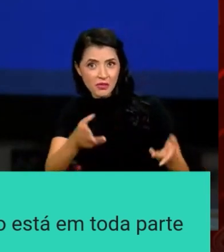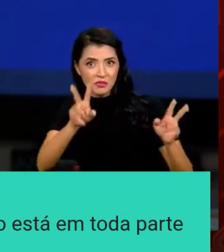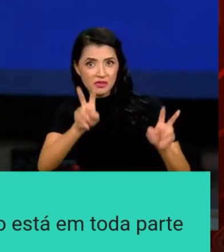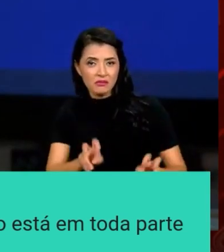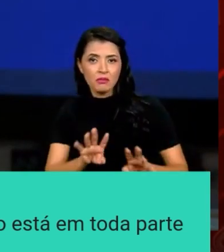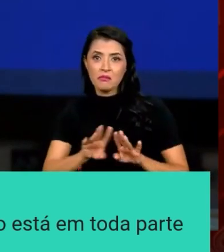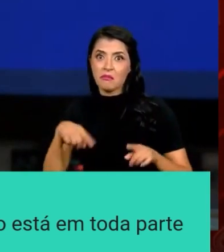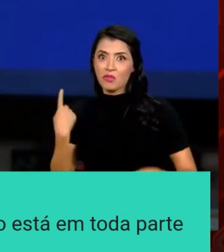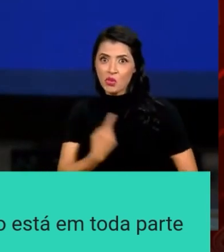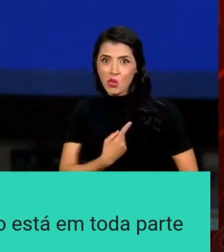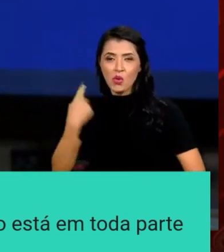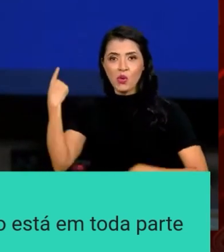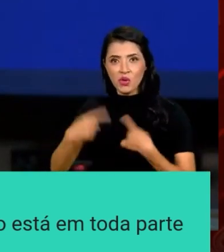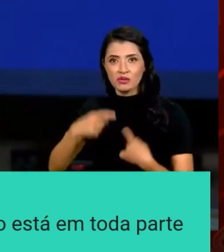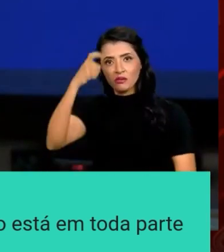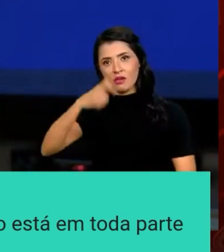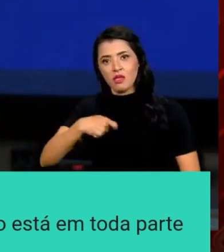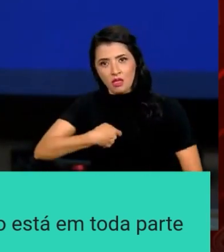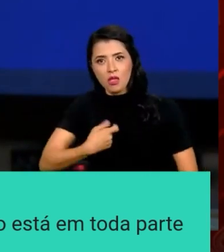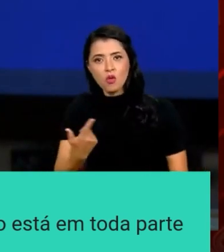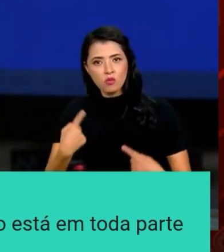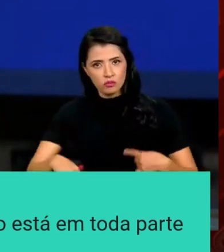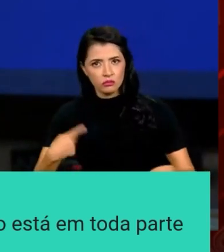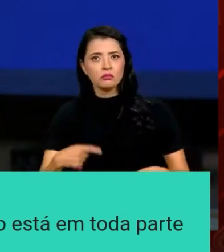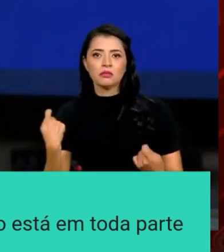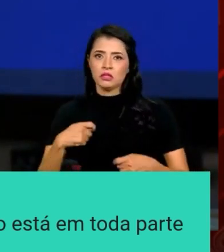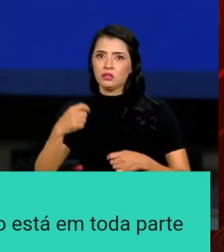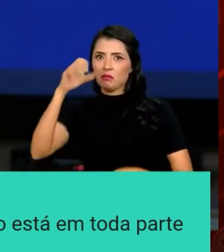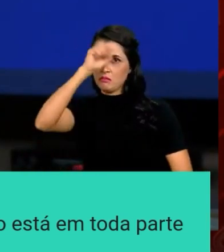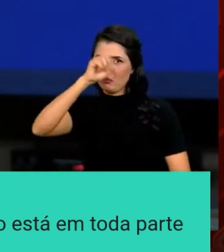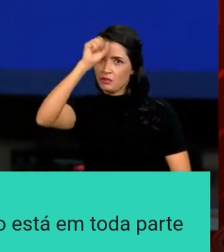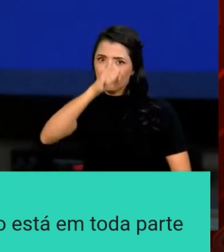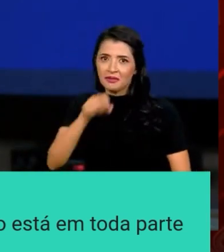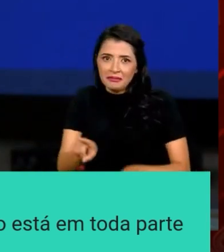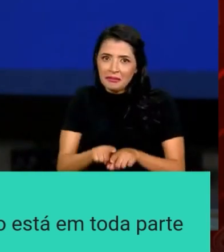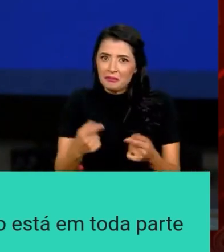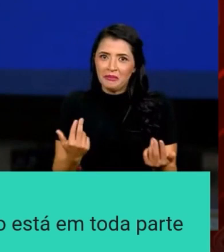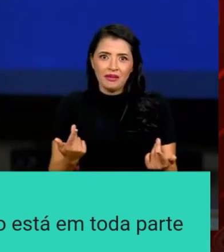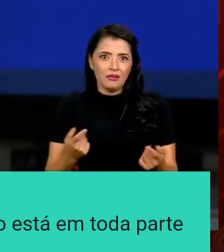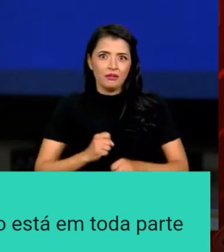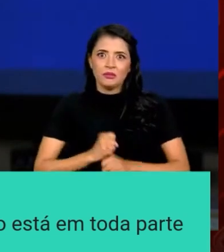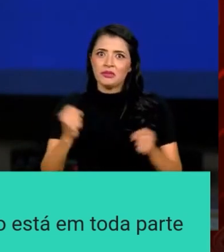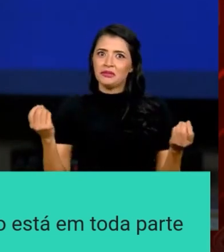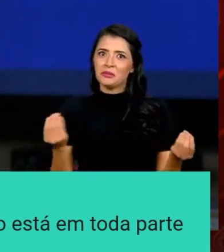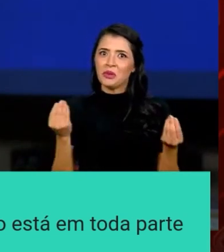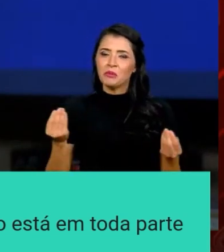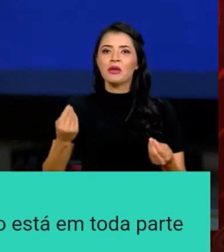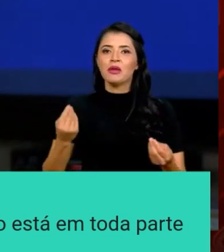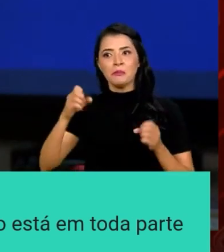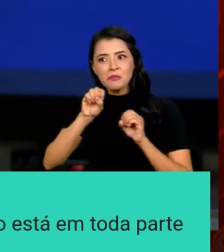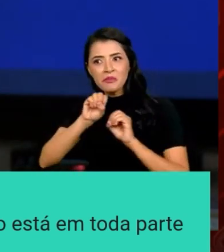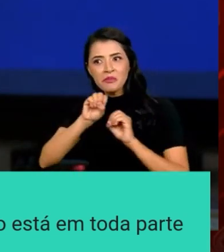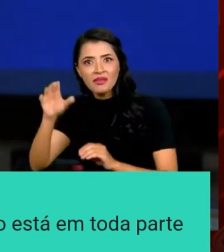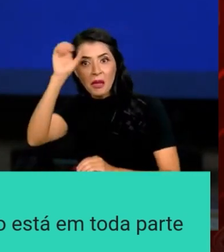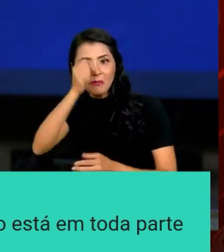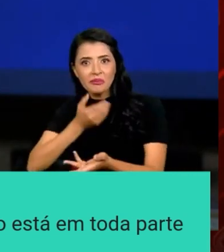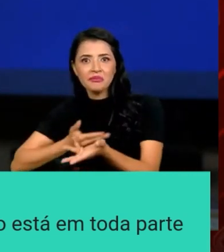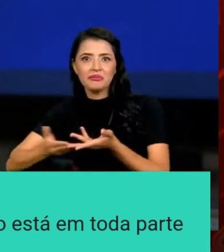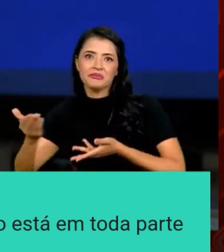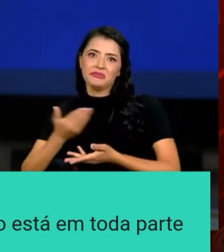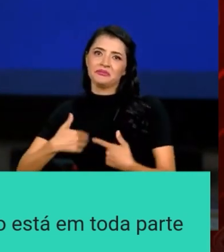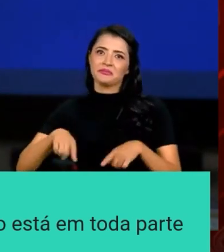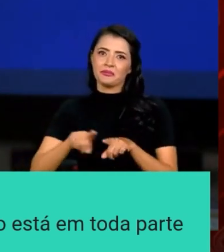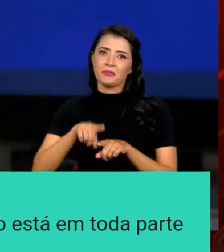nós políticos, e hoje somos políticos, a gente precisa se educar também. Porque não é possível. Nós precisamos nos educar, aprender com as pessoas.